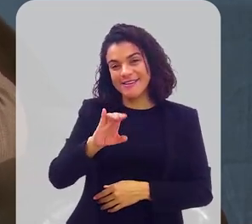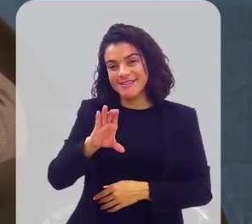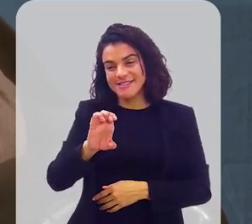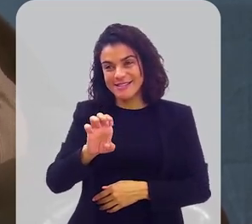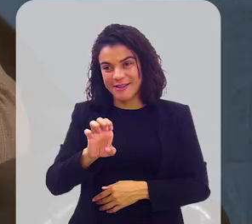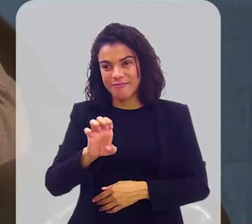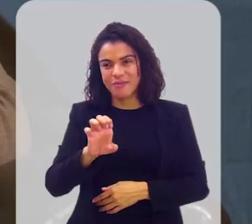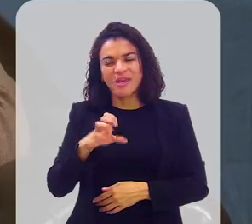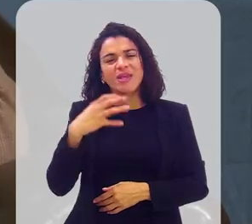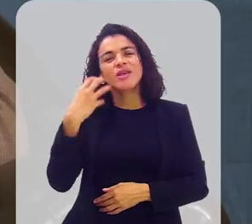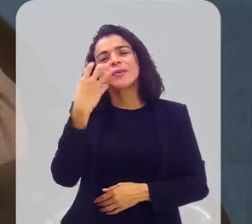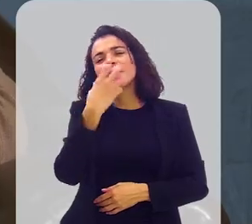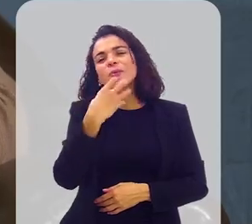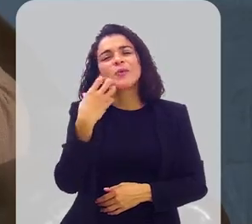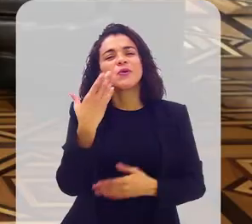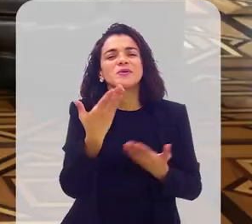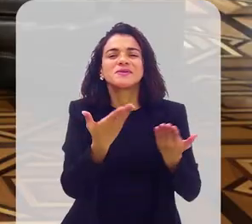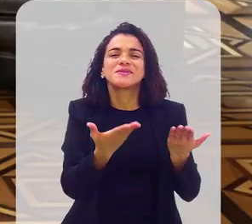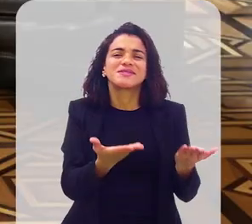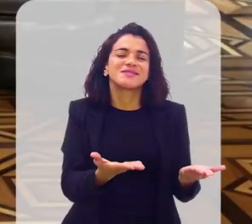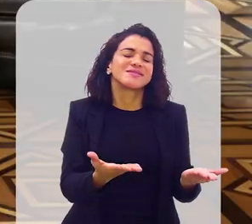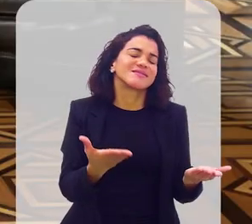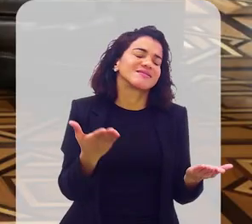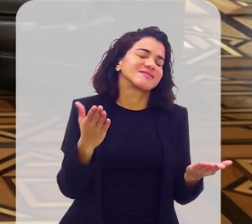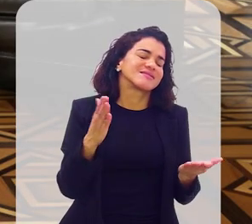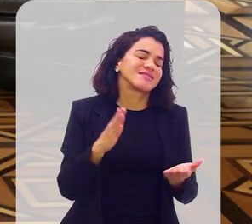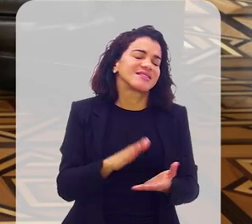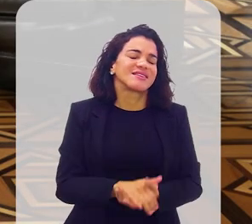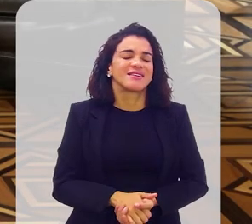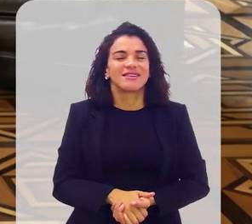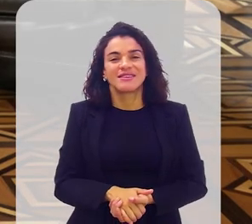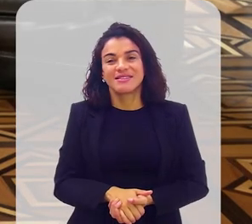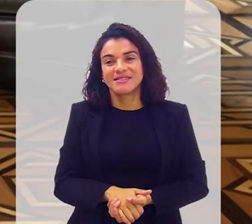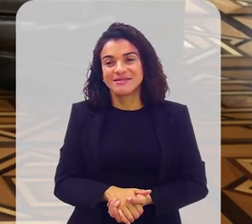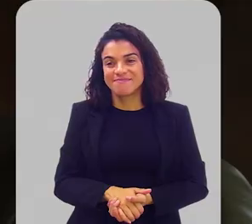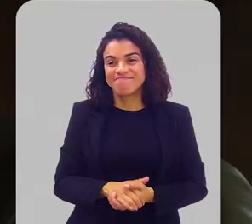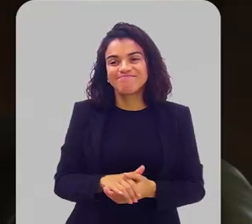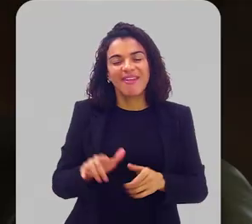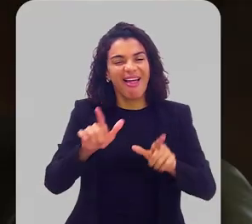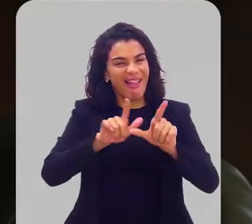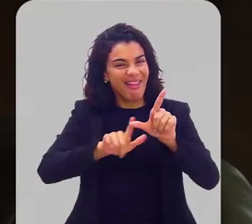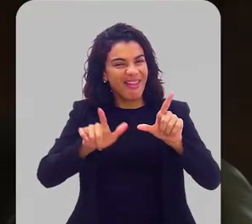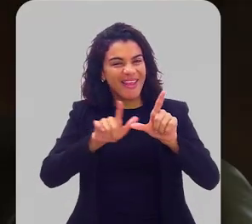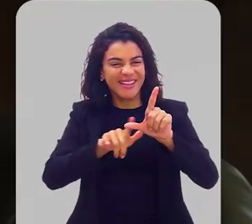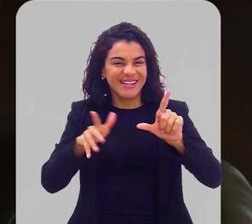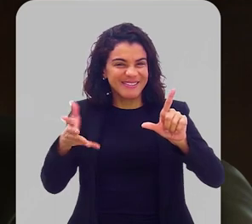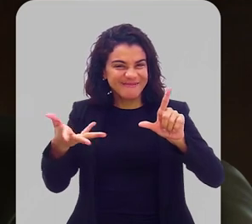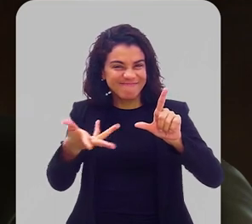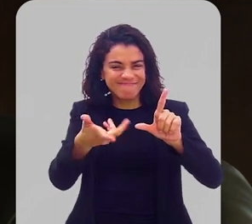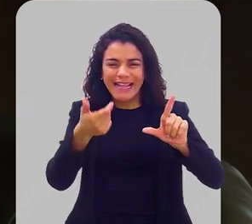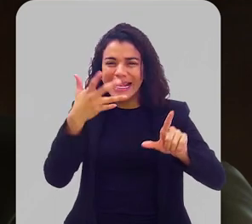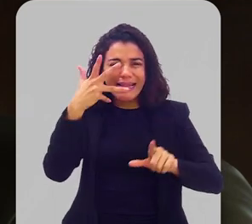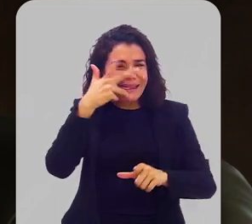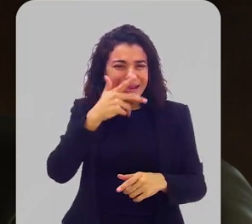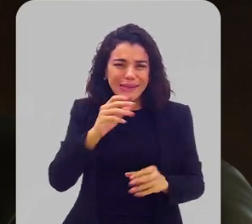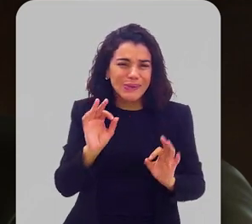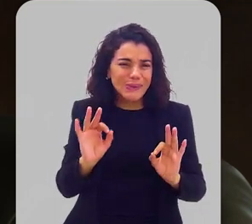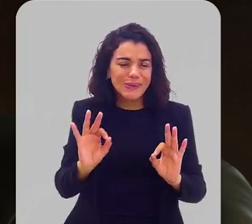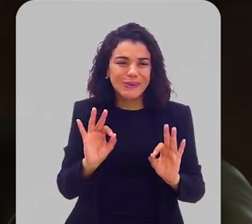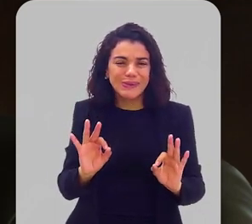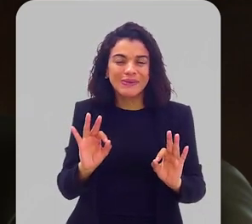Gleice, que música é essa, filha? A letra é maravilhosa. Coisa linda, né?